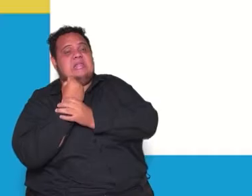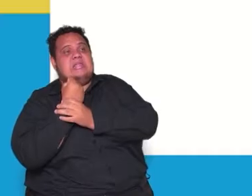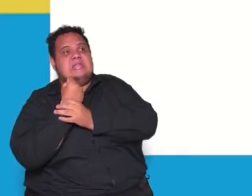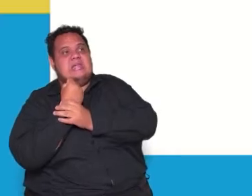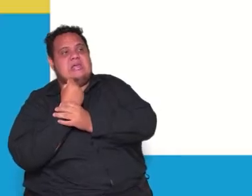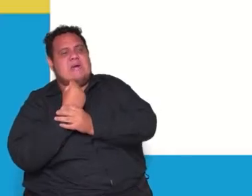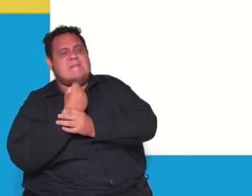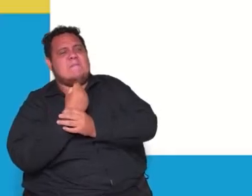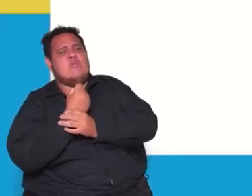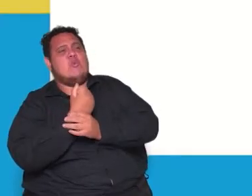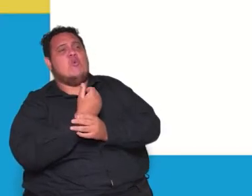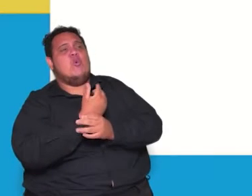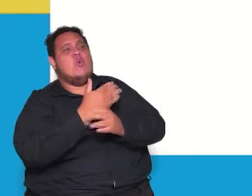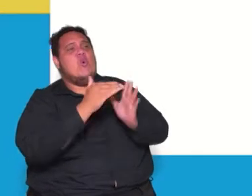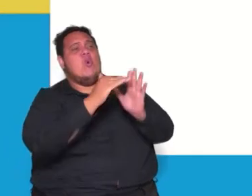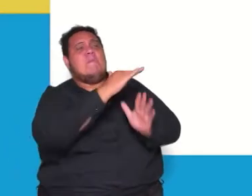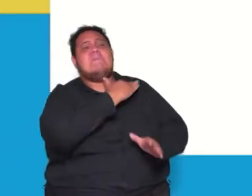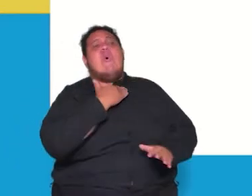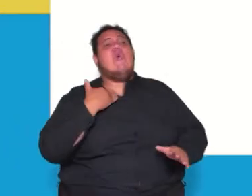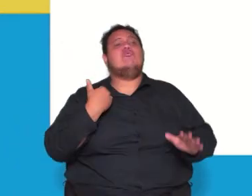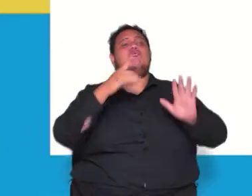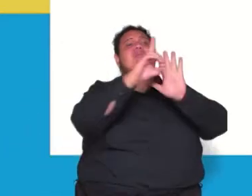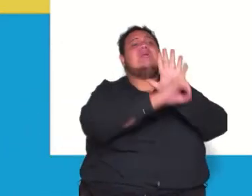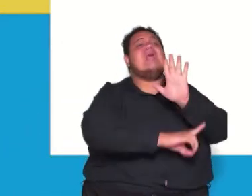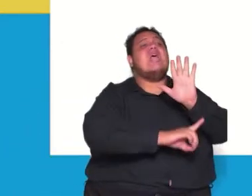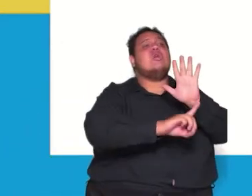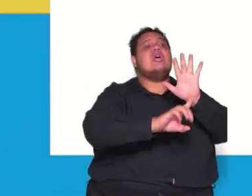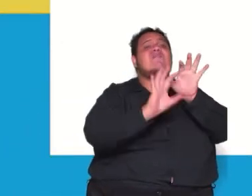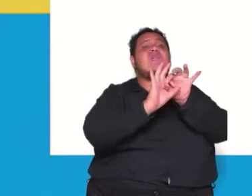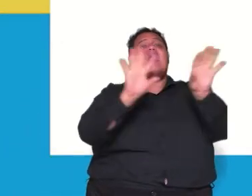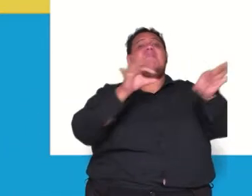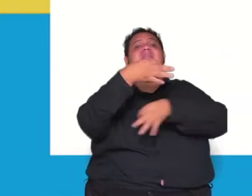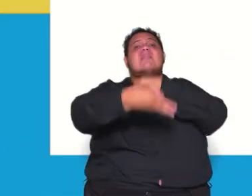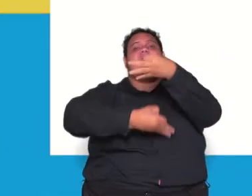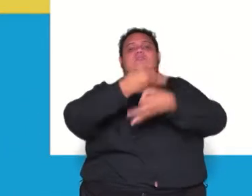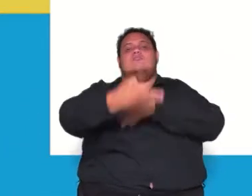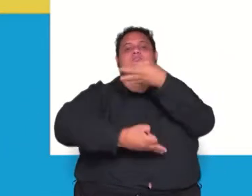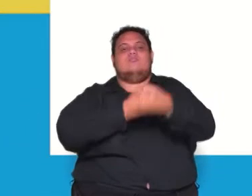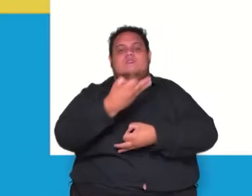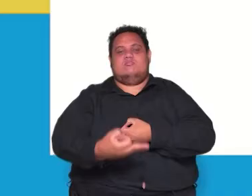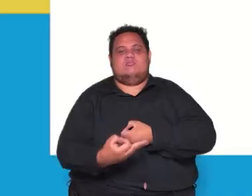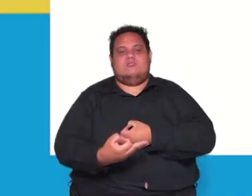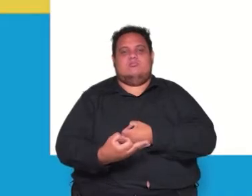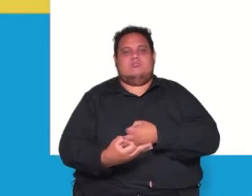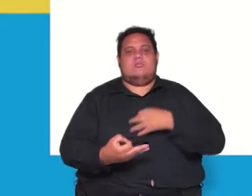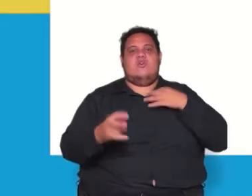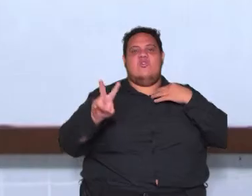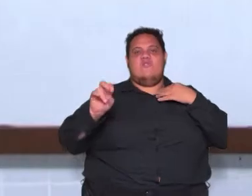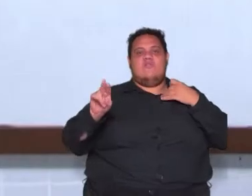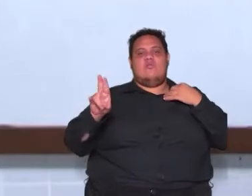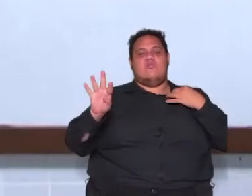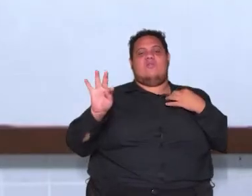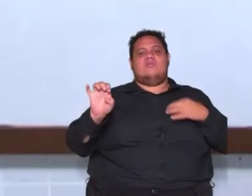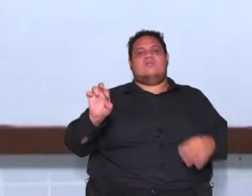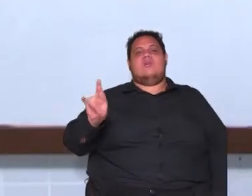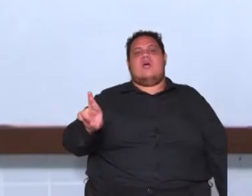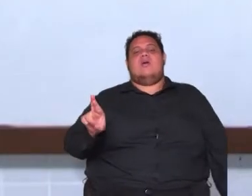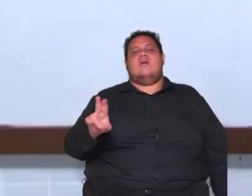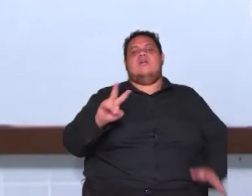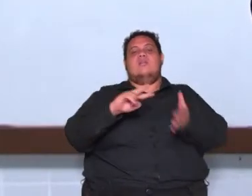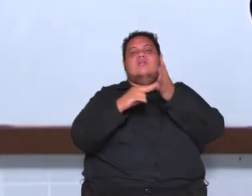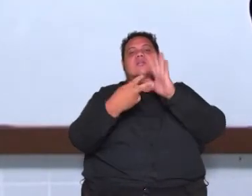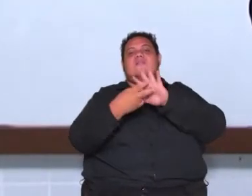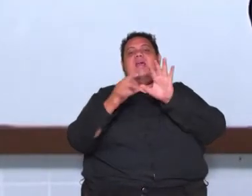a morte o direito de você dizê-las de você proferi-las Voltaire isso significa